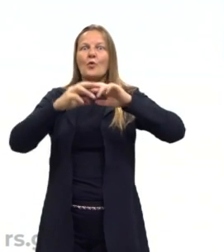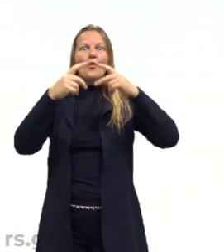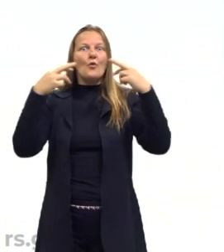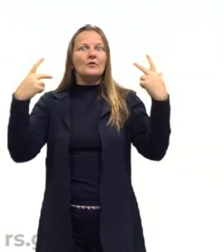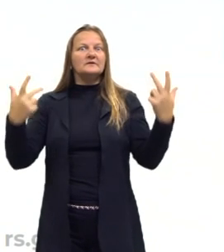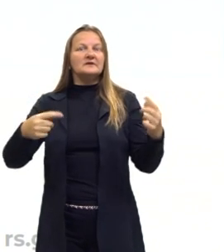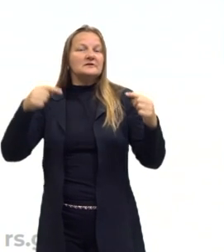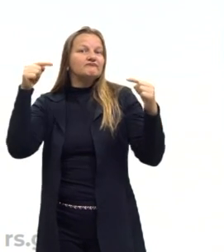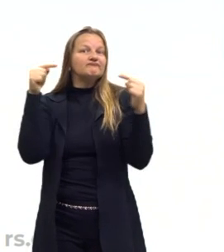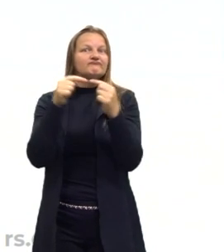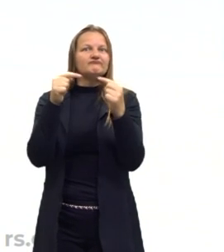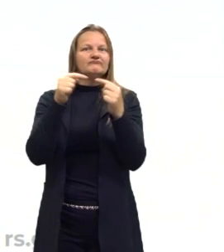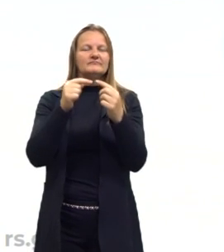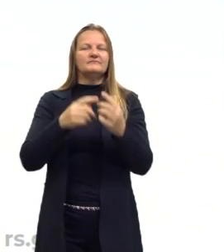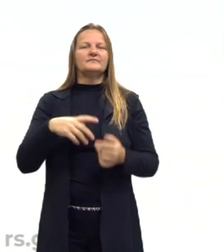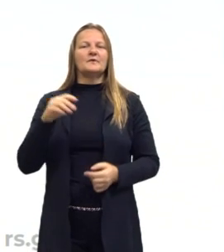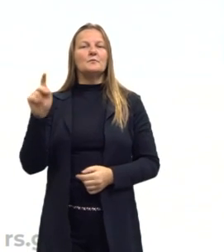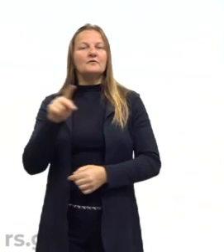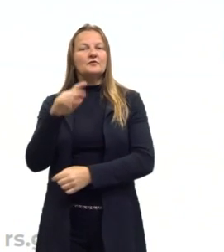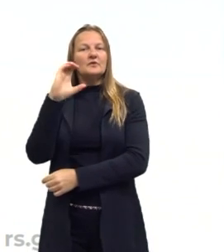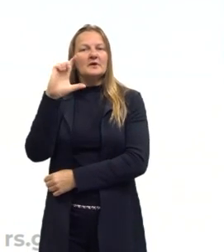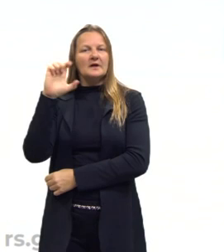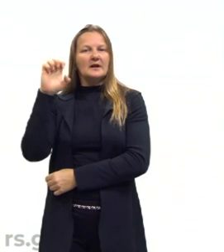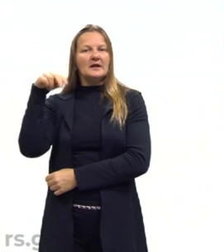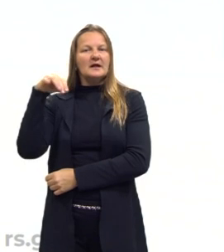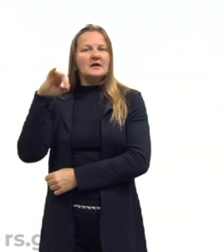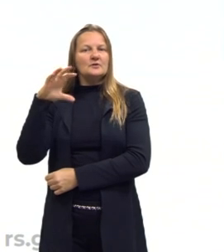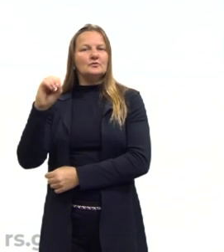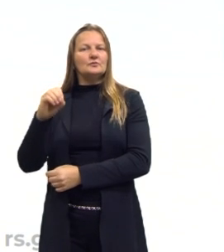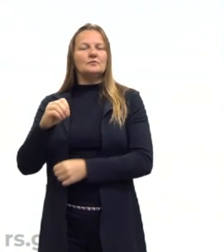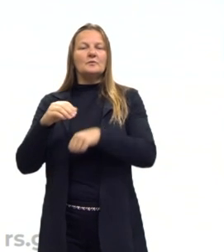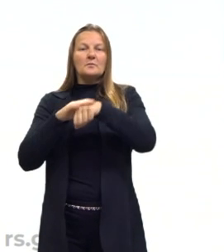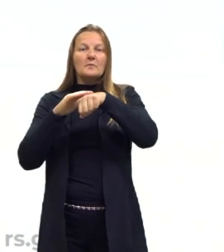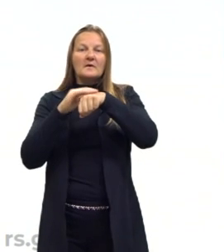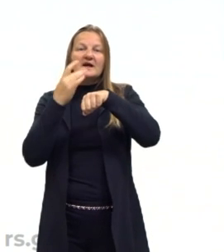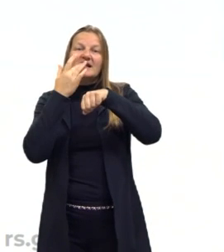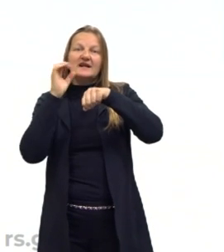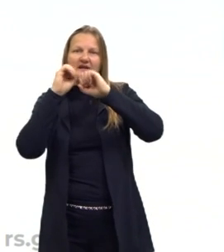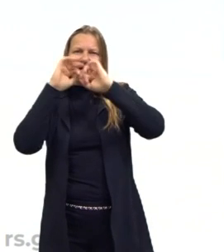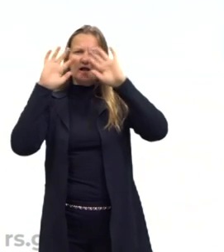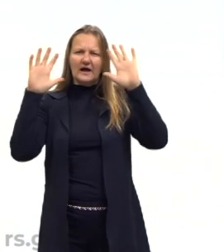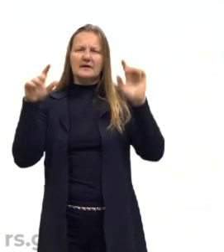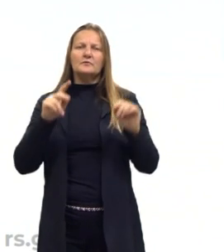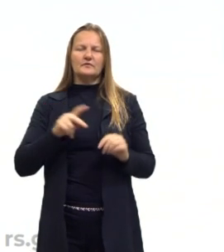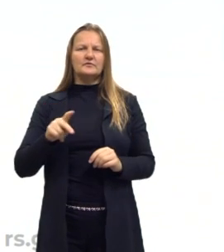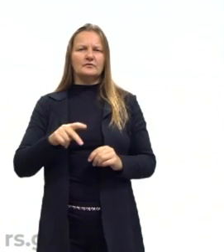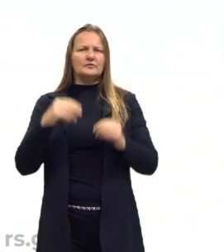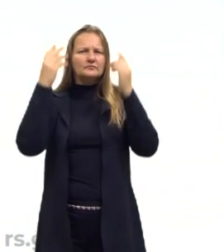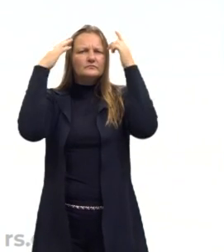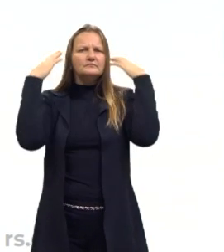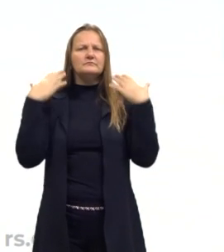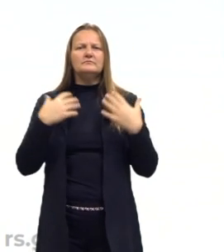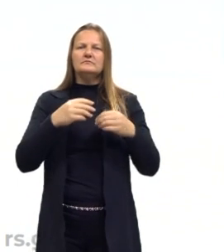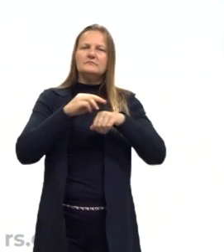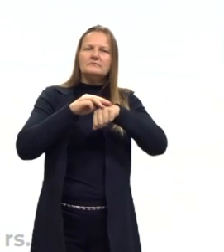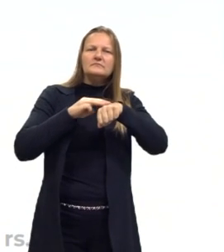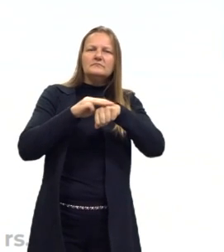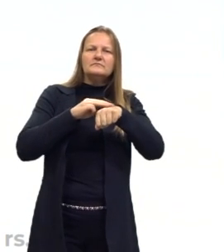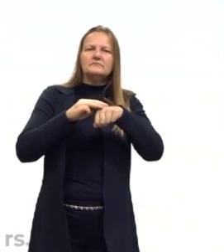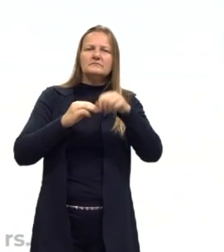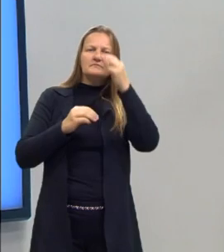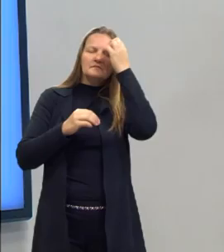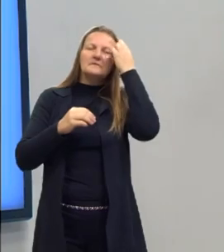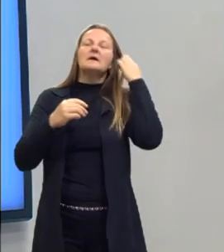Então vamos lá, eu sou o professor Clênio, sou um sujeito de pele clara, tenho olhos e cabelos castanhos, estou vestindo uma camiseta